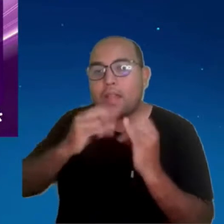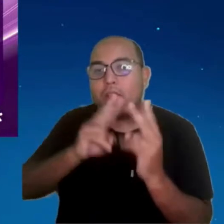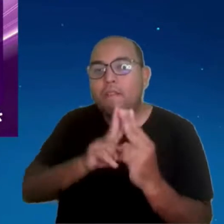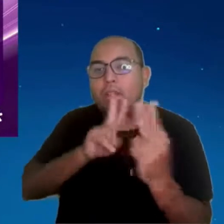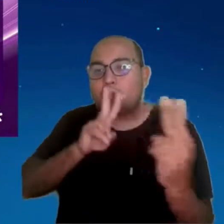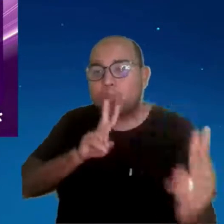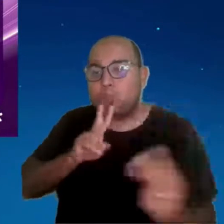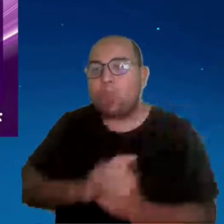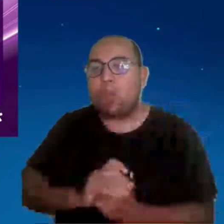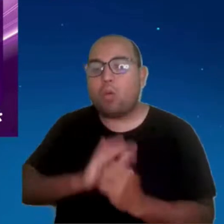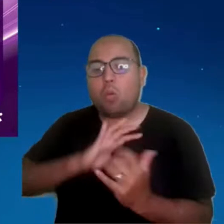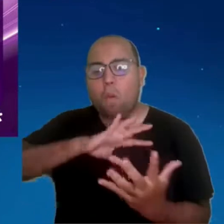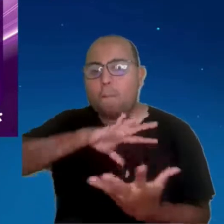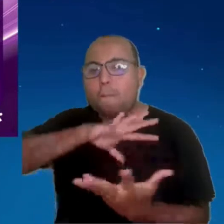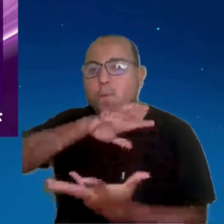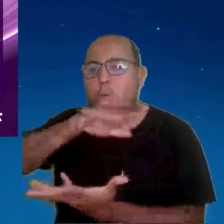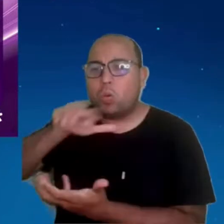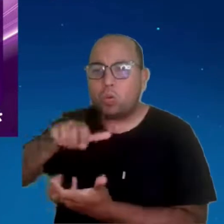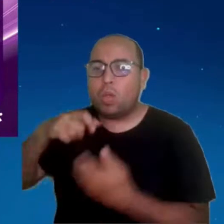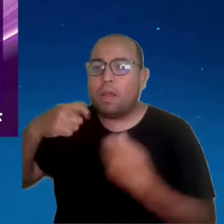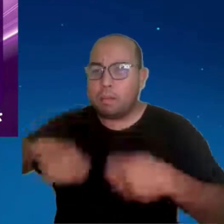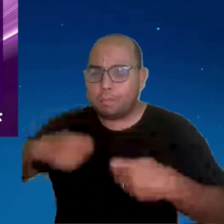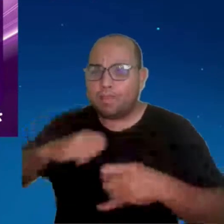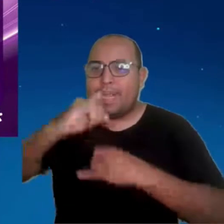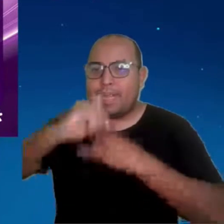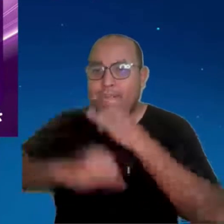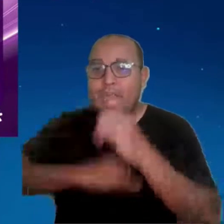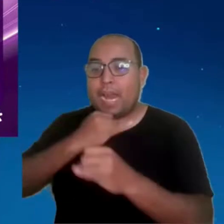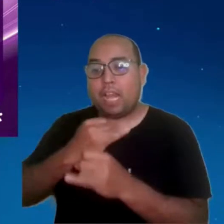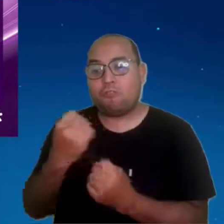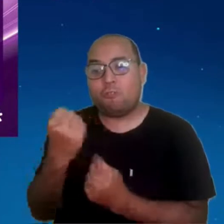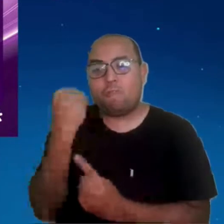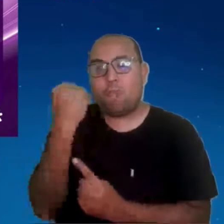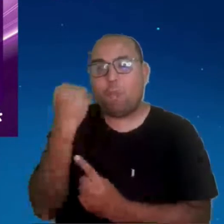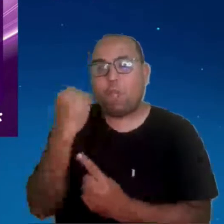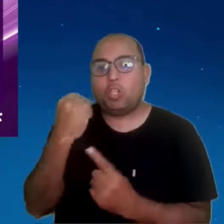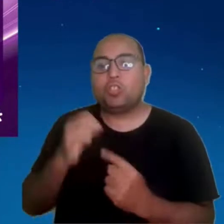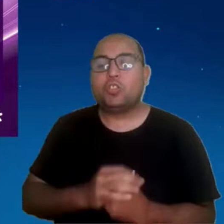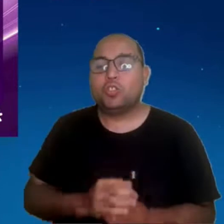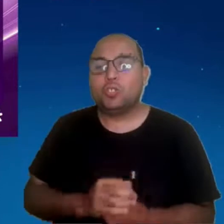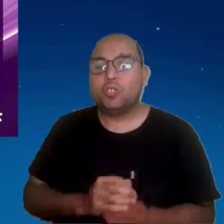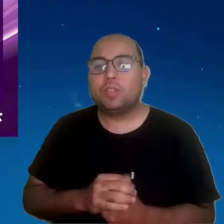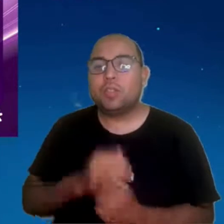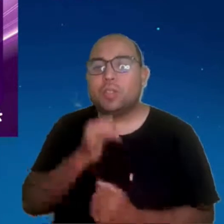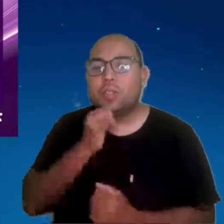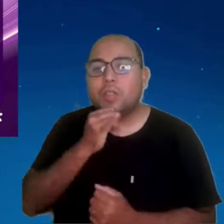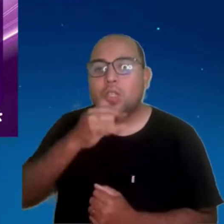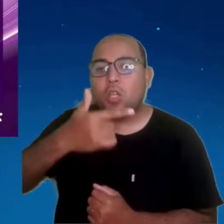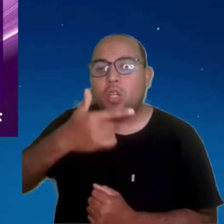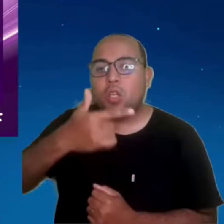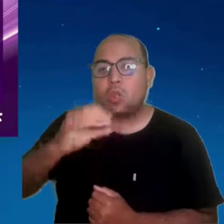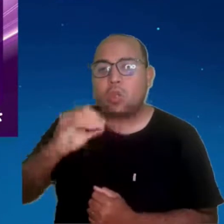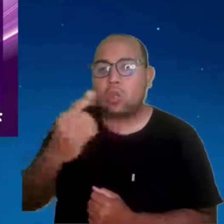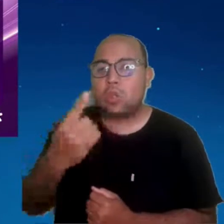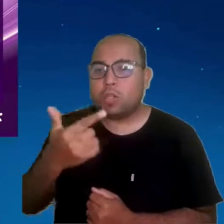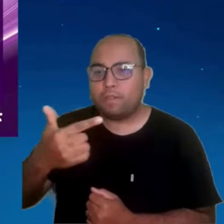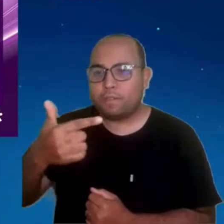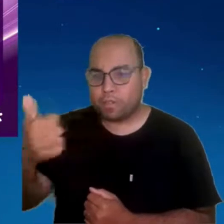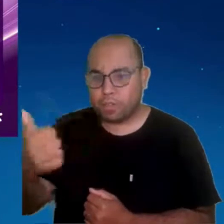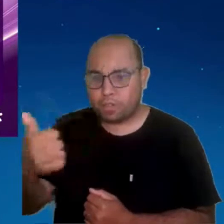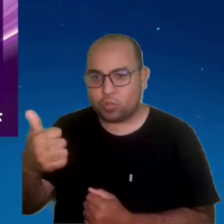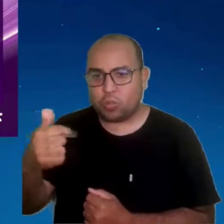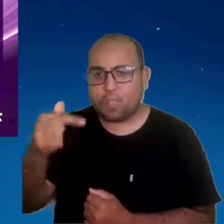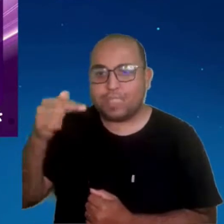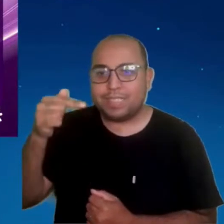e exige isso conexão. Então, alguns números para vocês. Em 2021, 7,5 milhões de